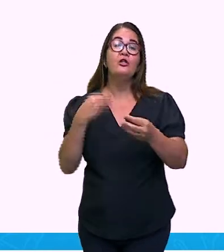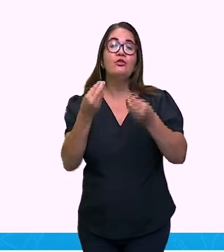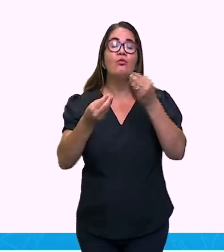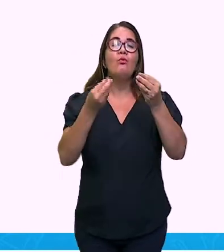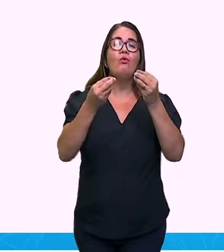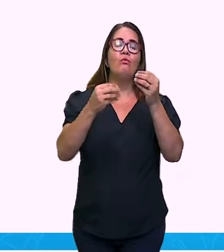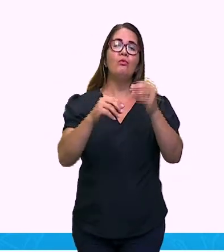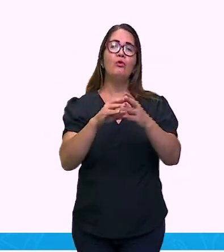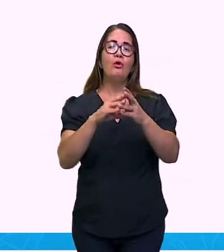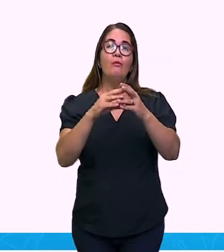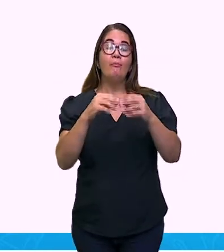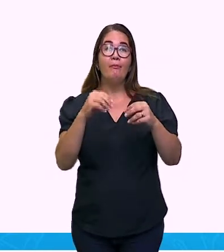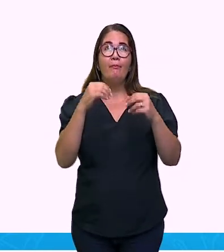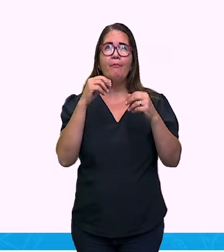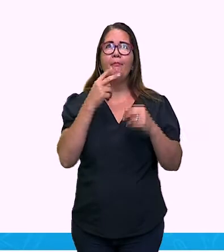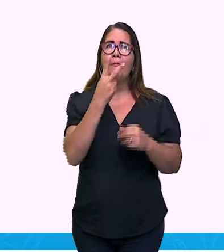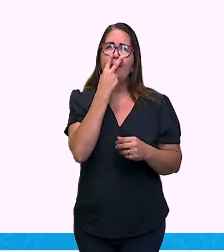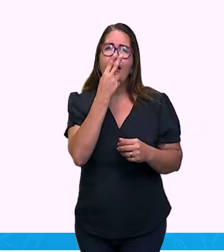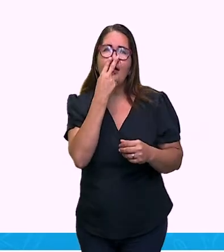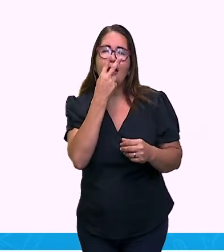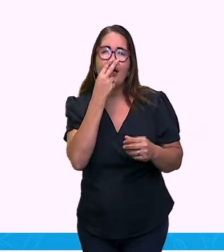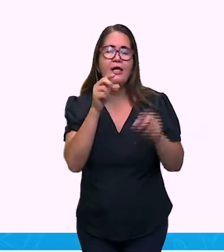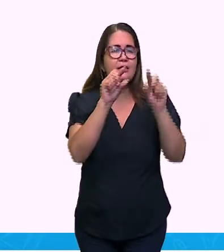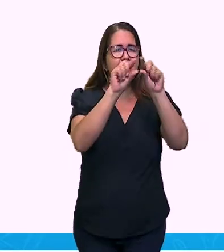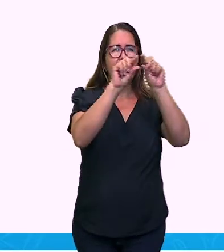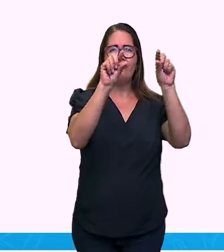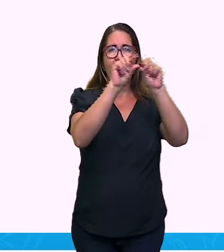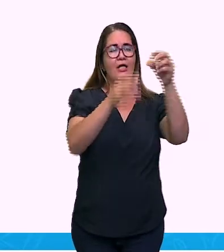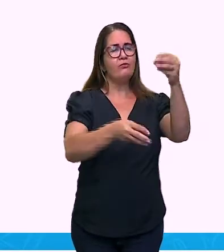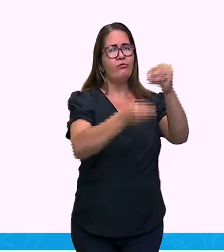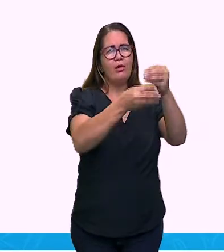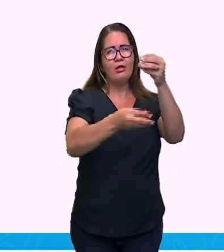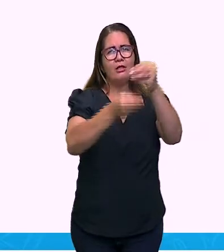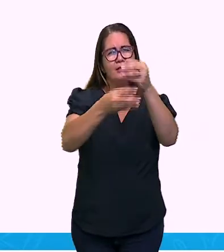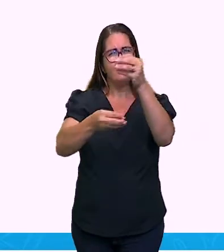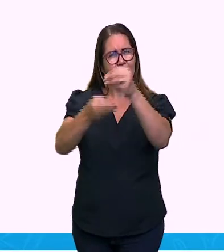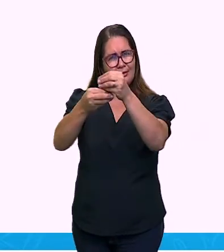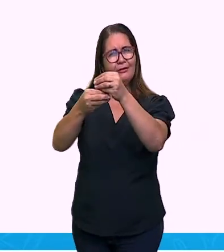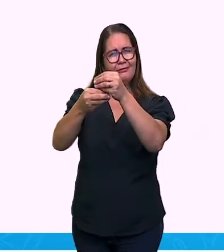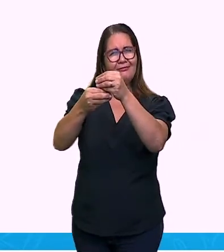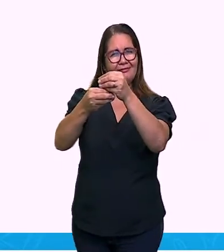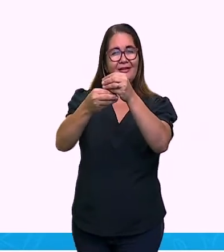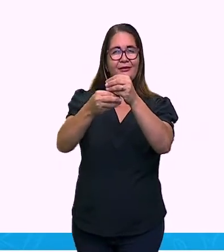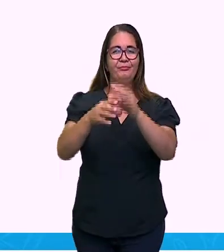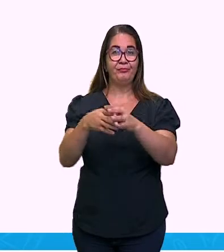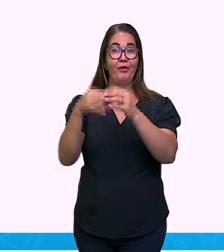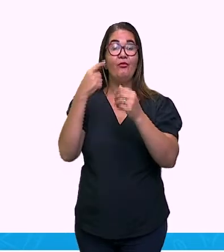soma, para trazer algo a mais para a sua oração. Olha os exemplos que eu trouxe.